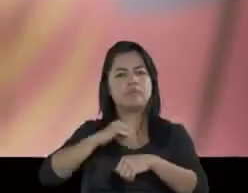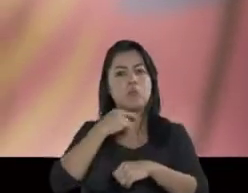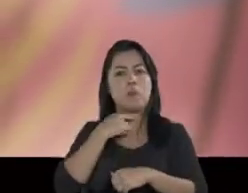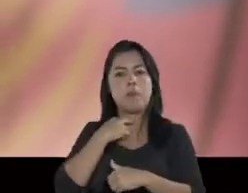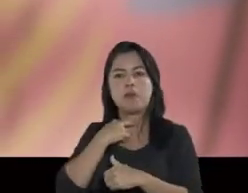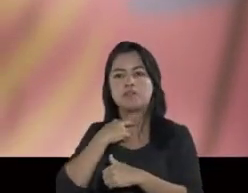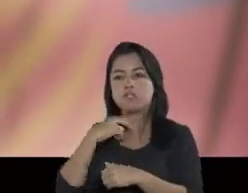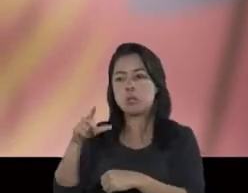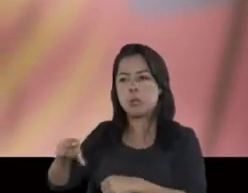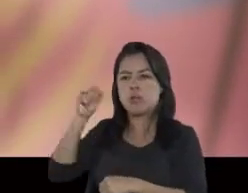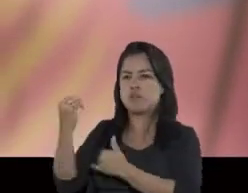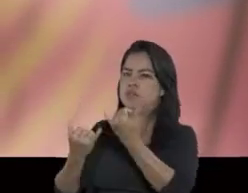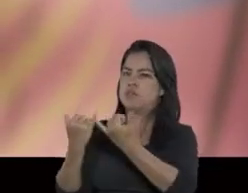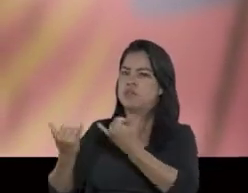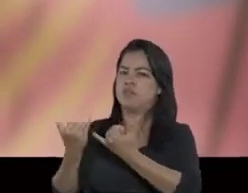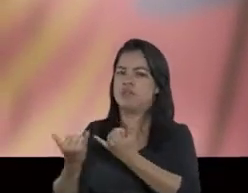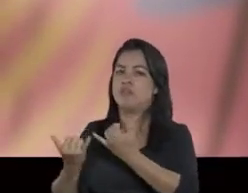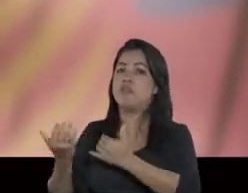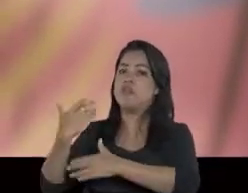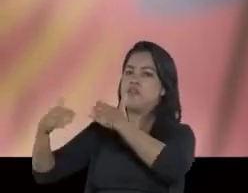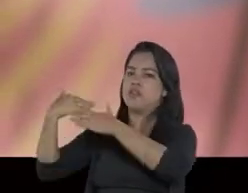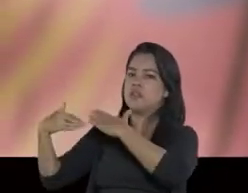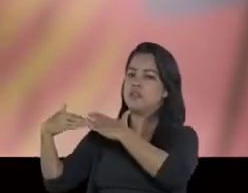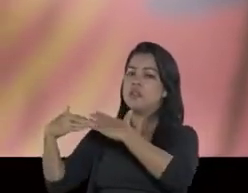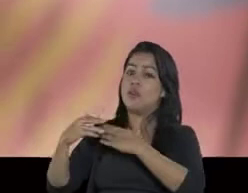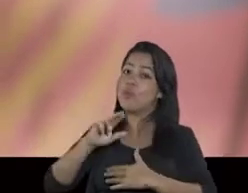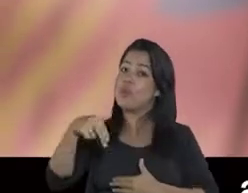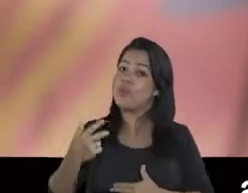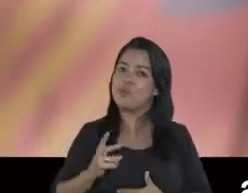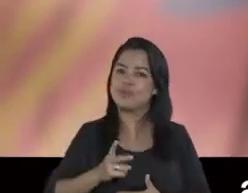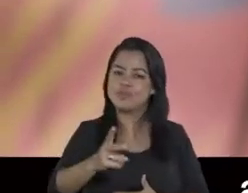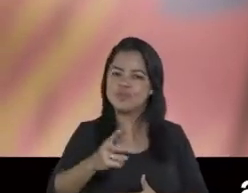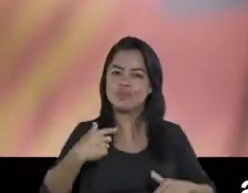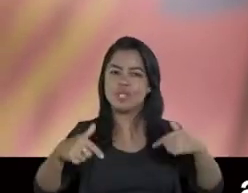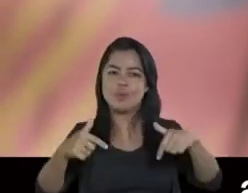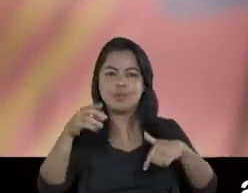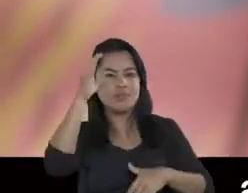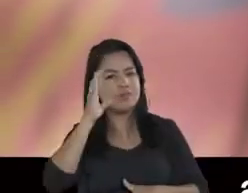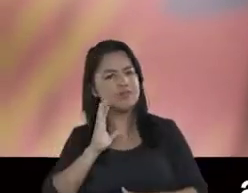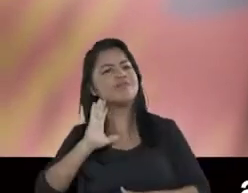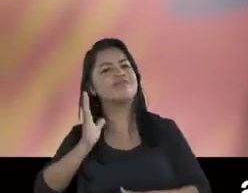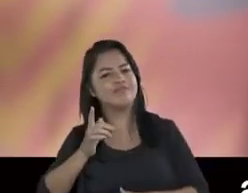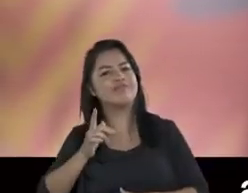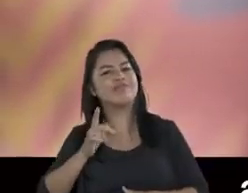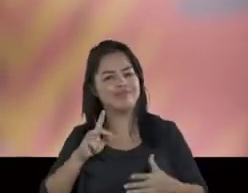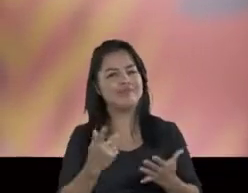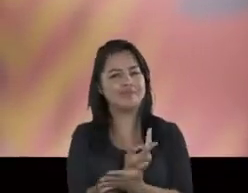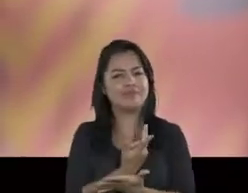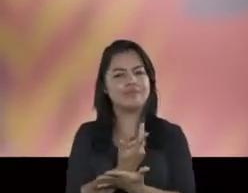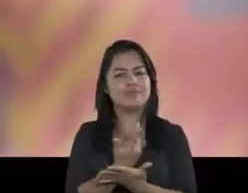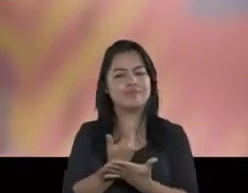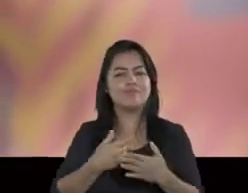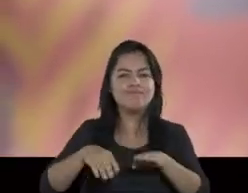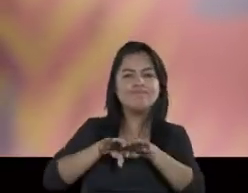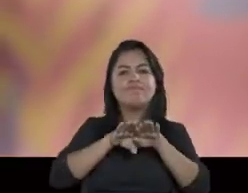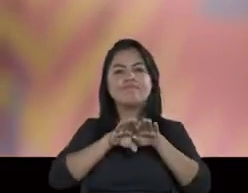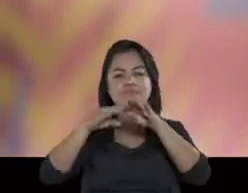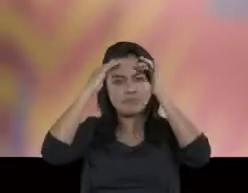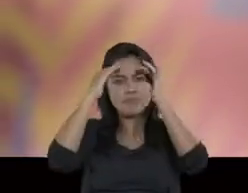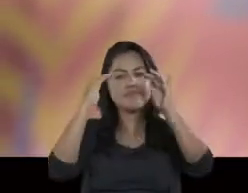Arriscar uma aventura, voltar atrás ou dar continuidade ao trabalho que o prefeito Clécio vem fazendo. Com equilíbrio,